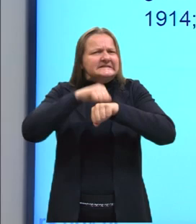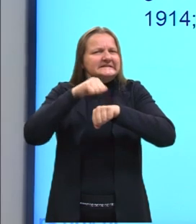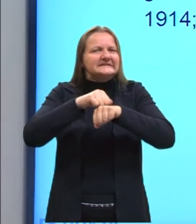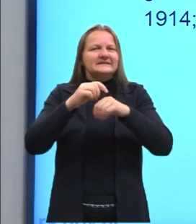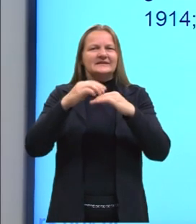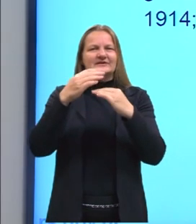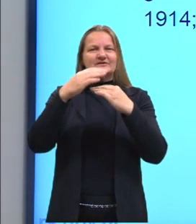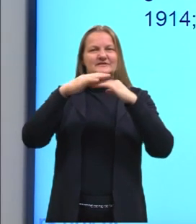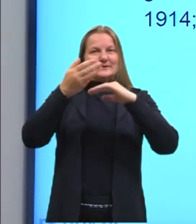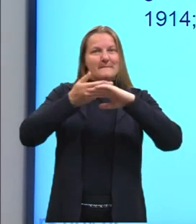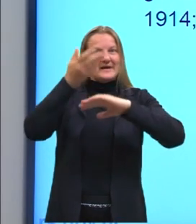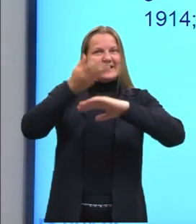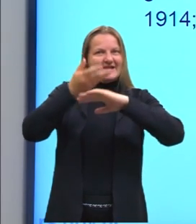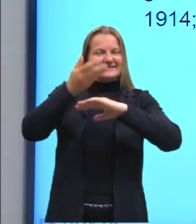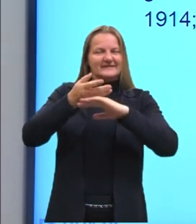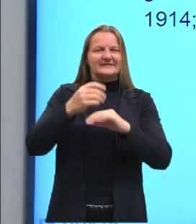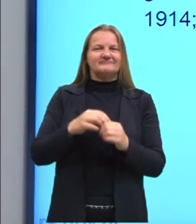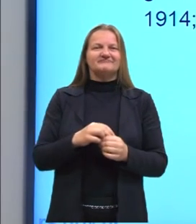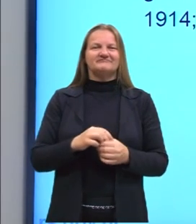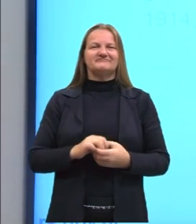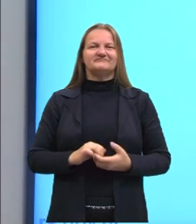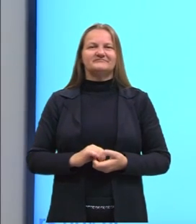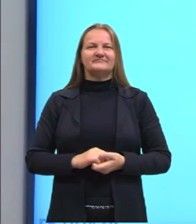a geladeira para descongelar, como a gente chama.